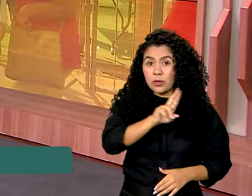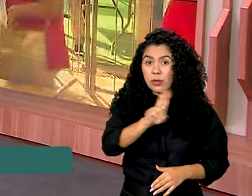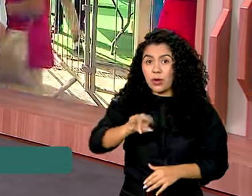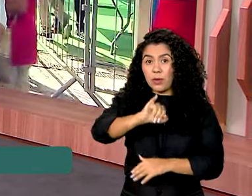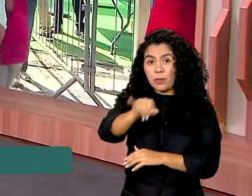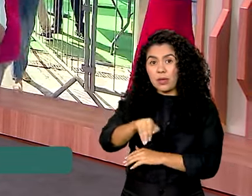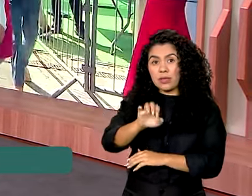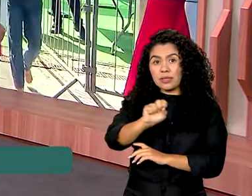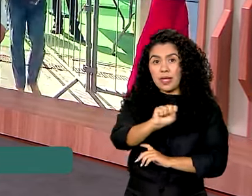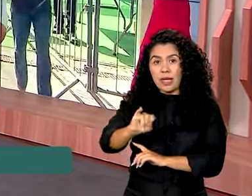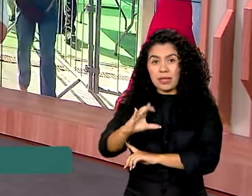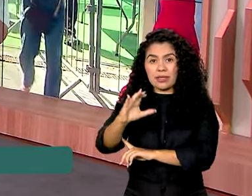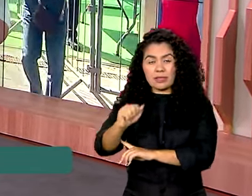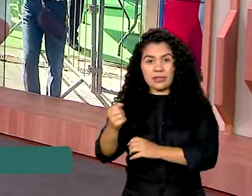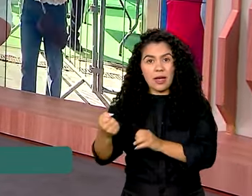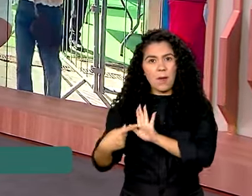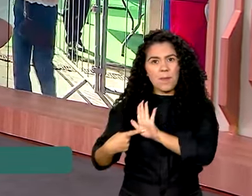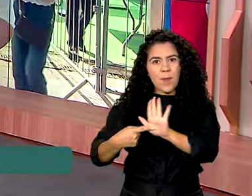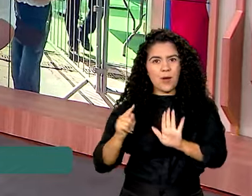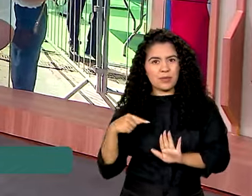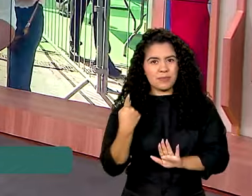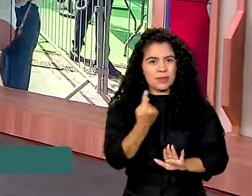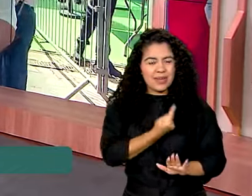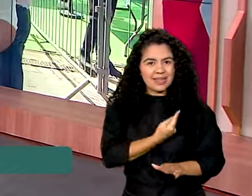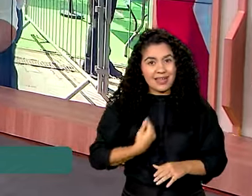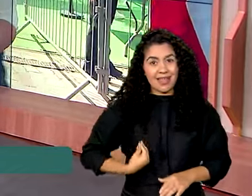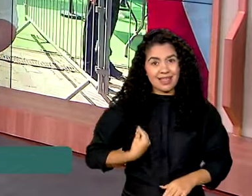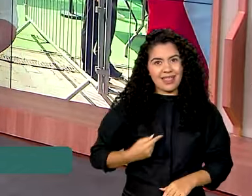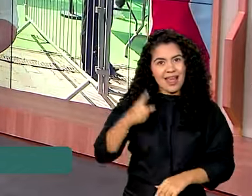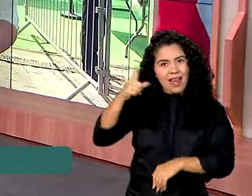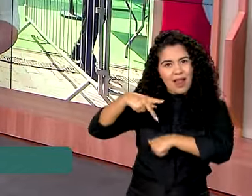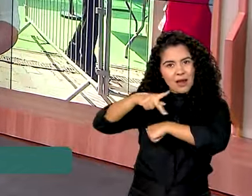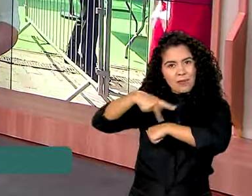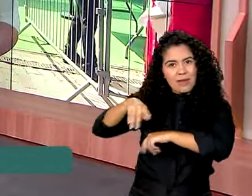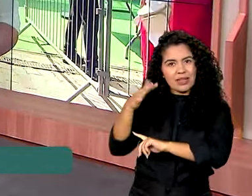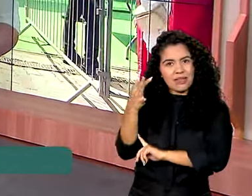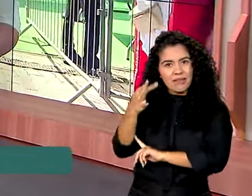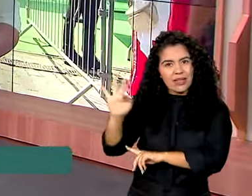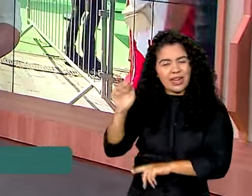repórter Jéssica Gonçalves, direto de Paris. Olá, Jéssica, é com você.